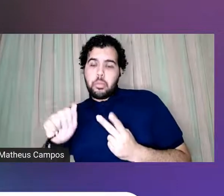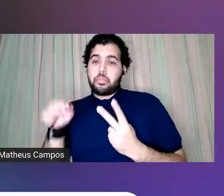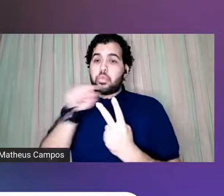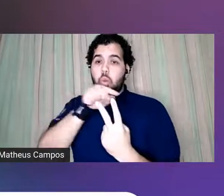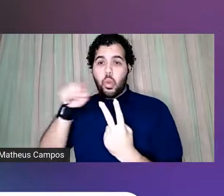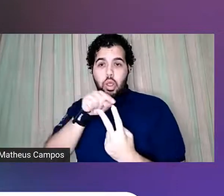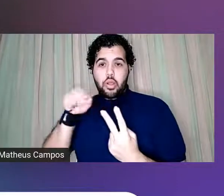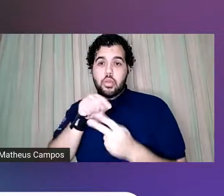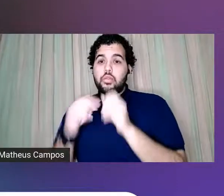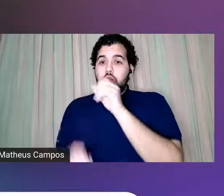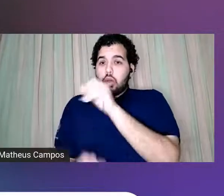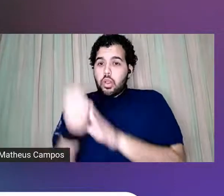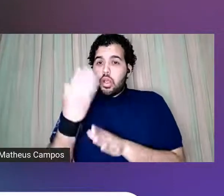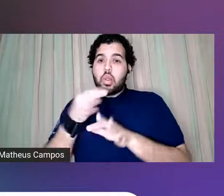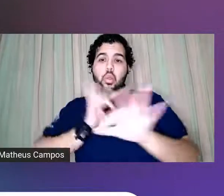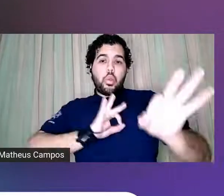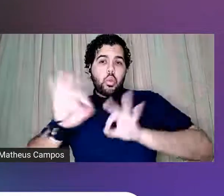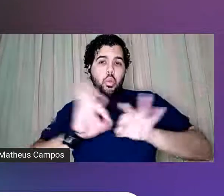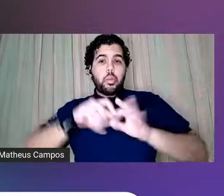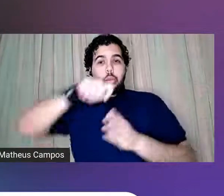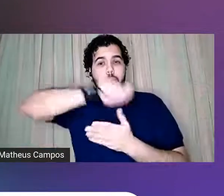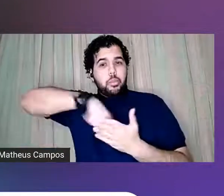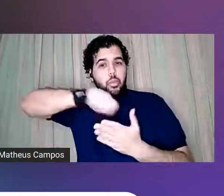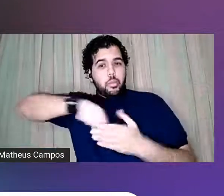realizadoras do projeto Escritas Vulcânicas.